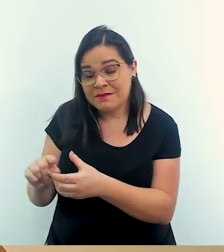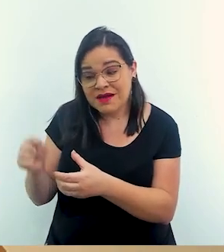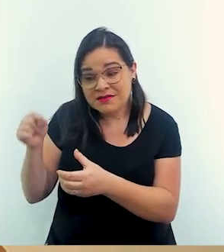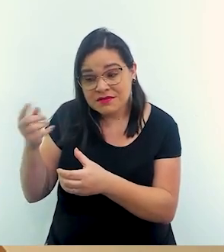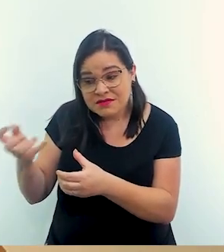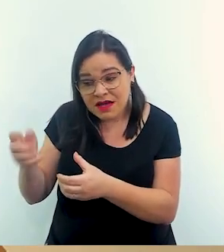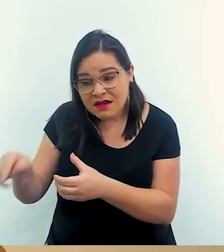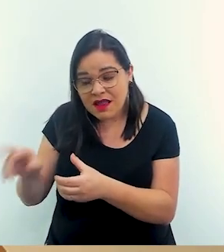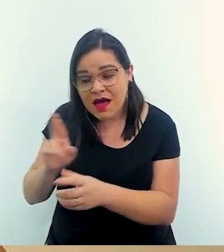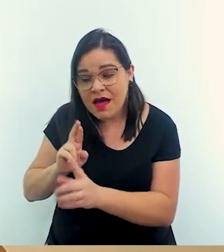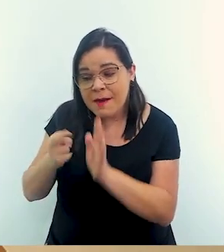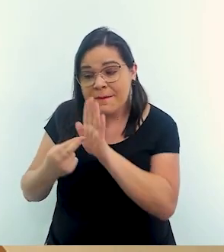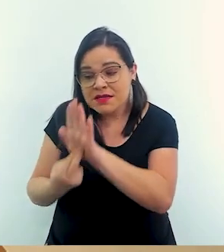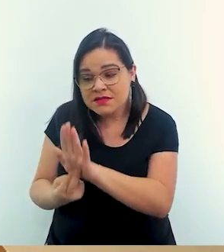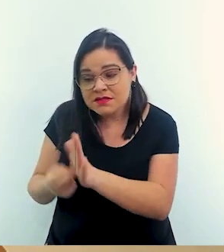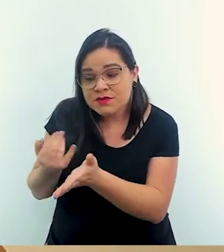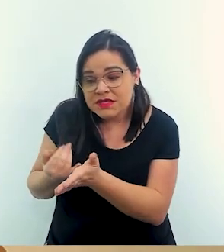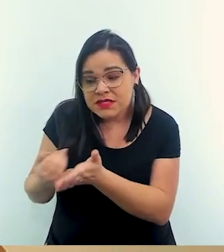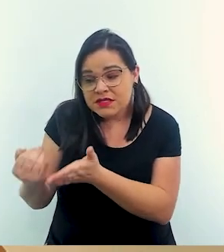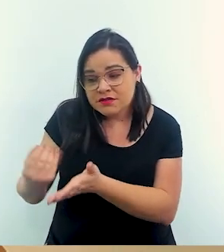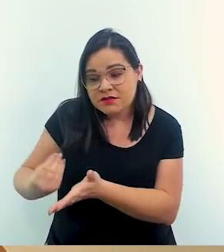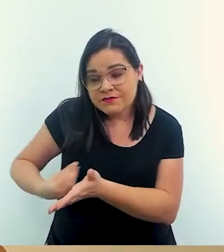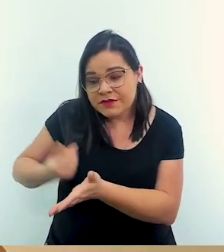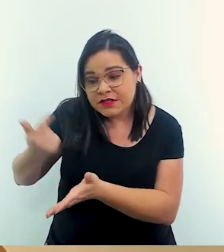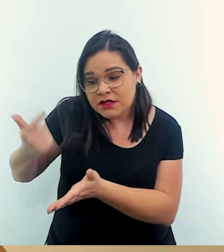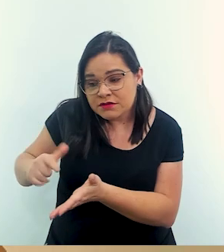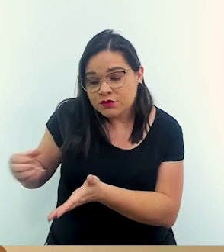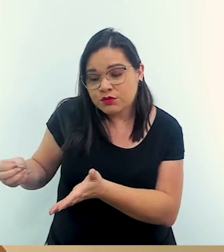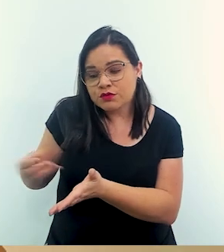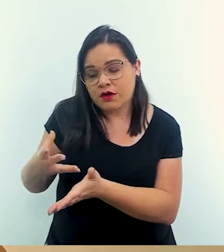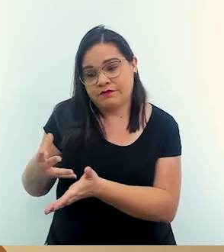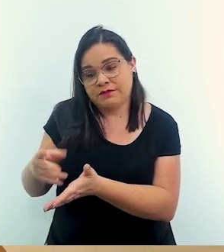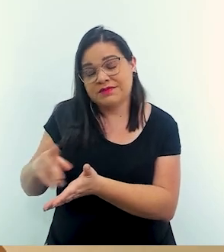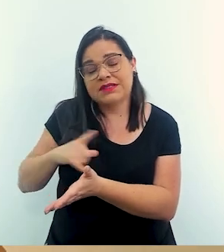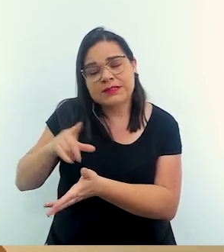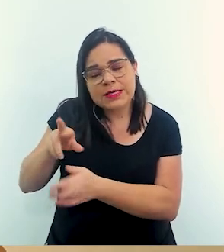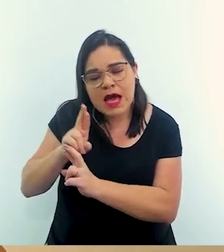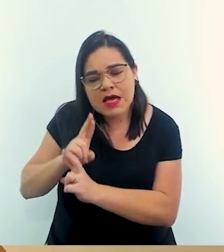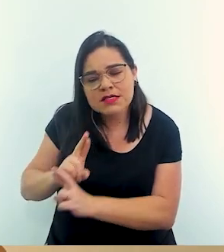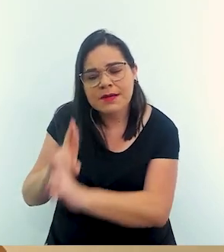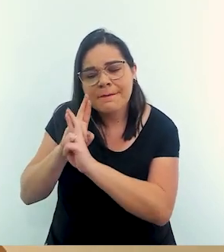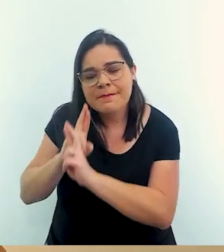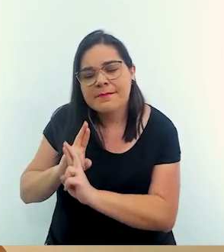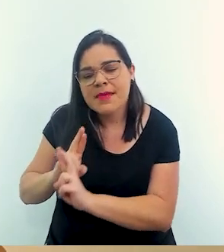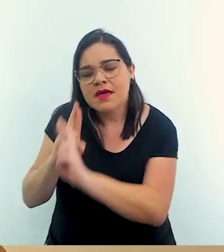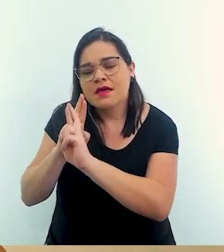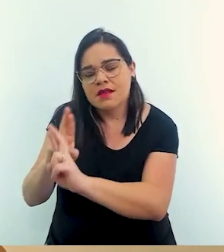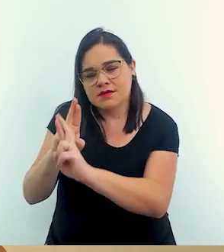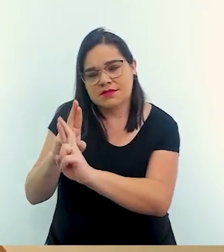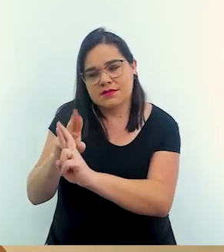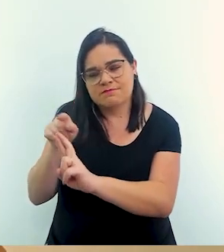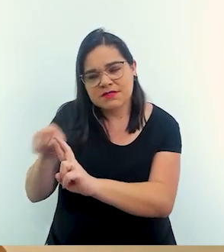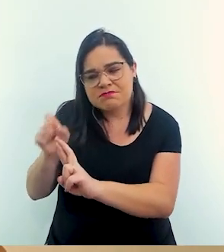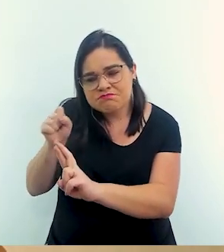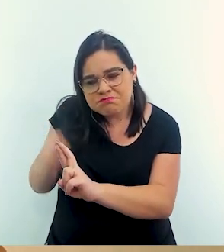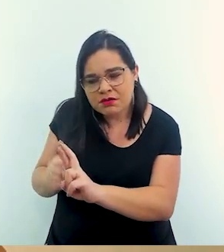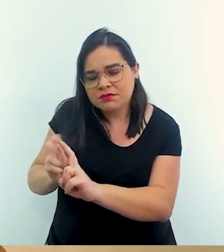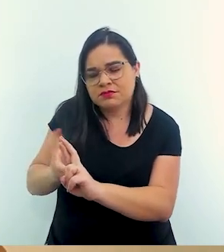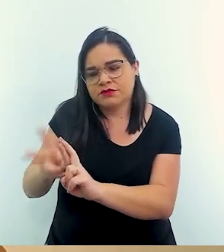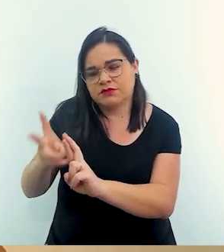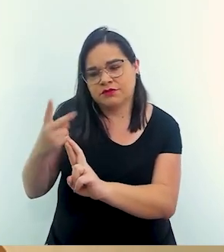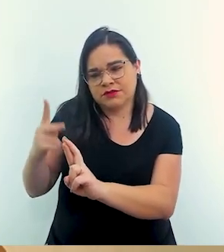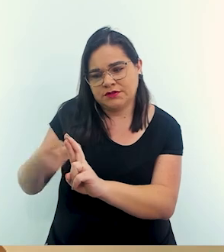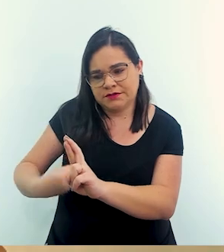mas a gente quer que ela represente um recomeço para você para que você tenha esperança que o senhor pode